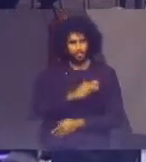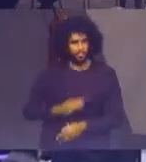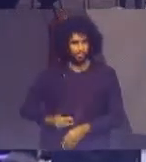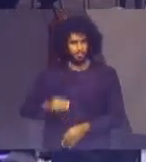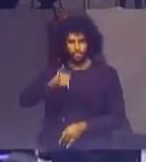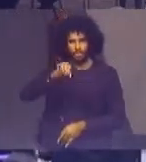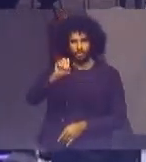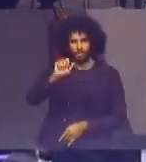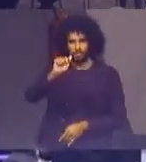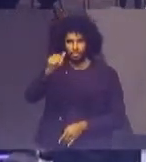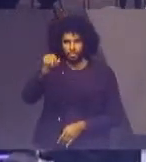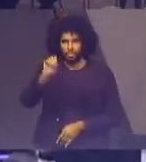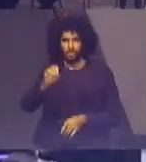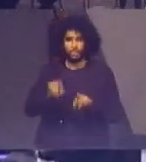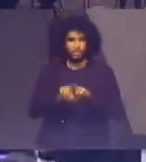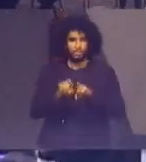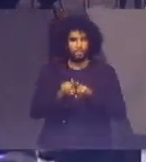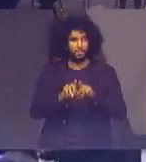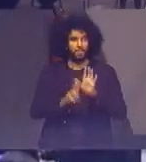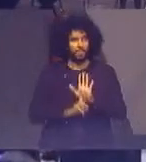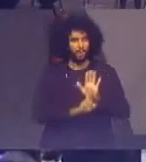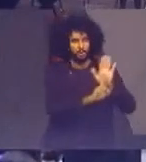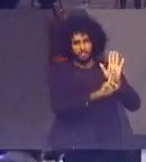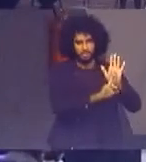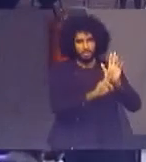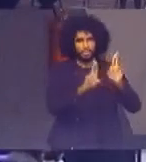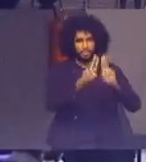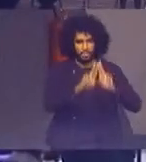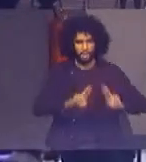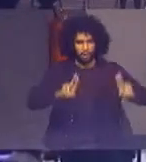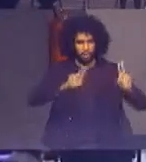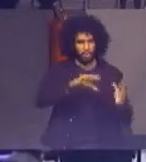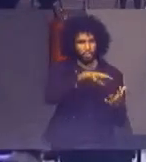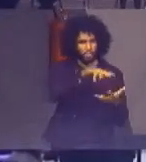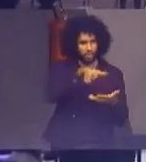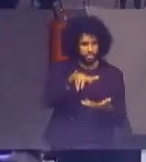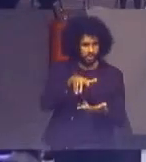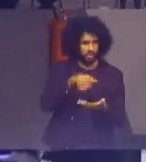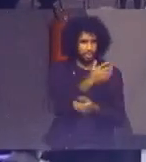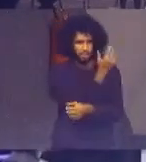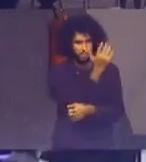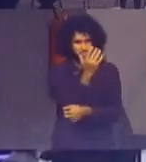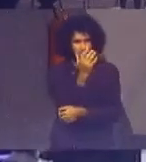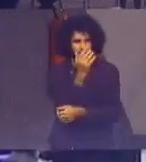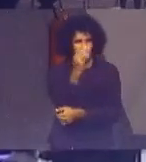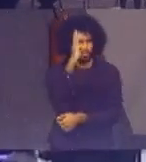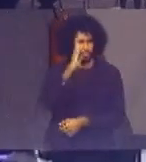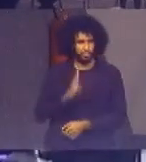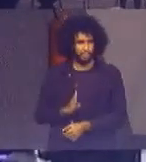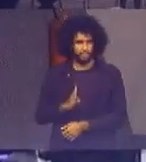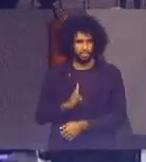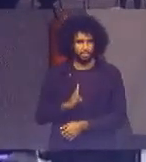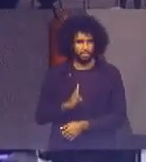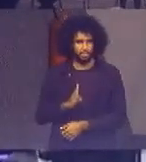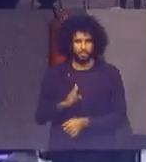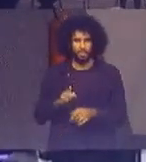Noronha e a representante da ONU Meio Ambiente no Brasil, mestra em História e Antropologia Natural, Denise Amor.